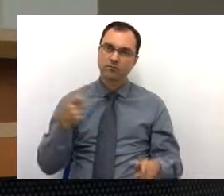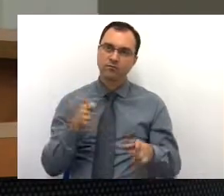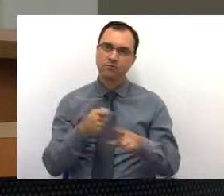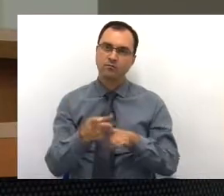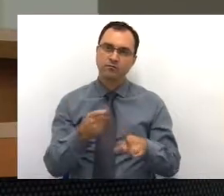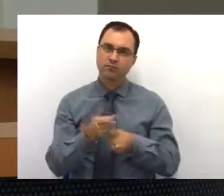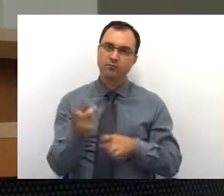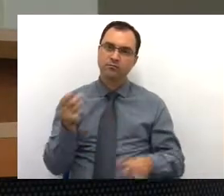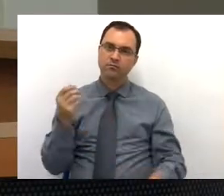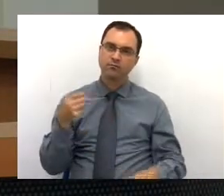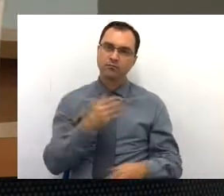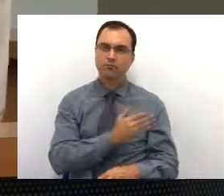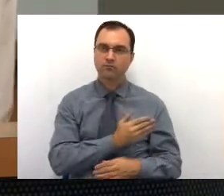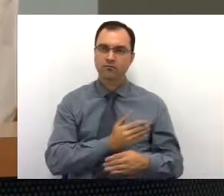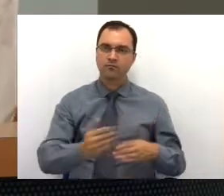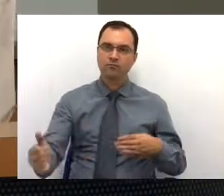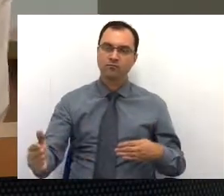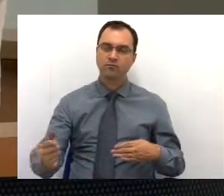correntes.